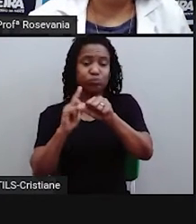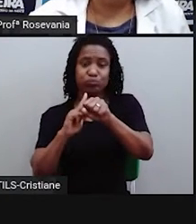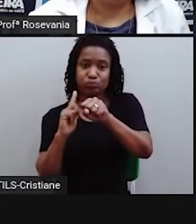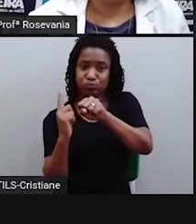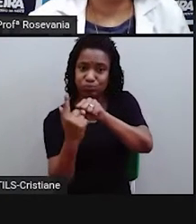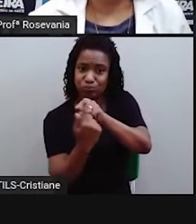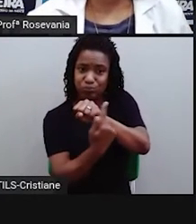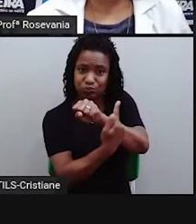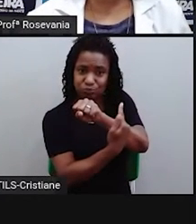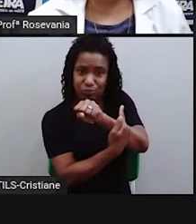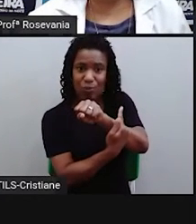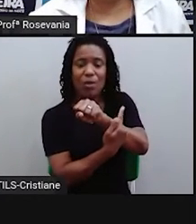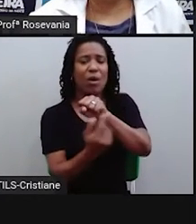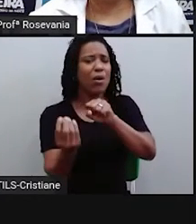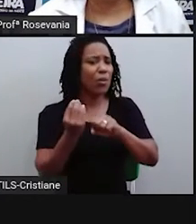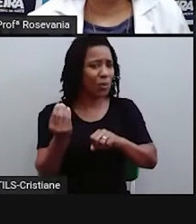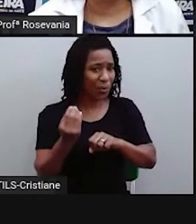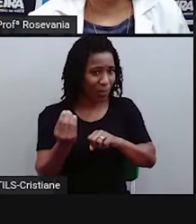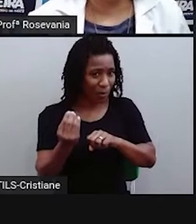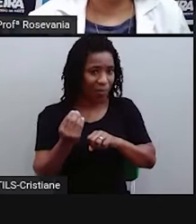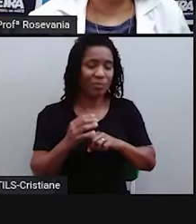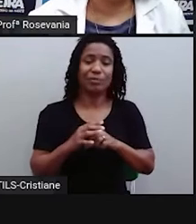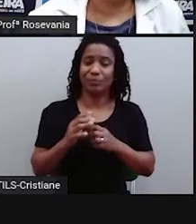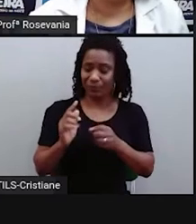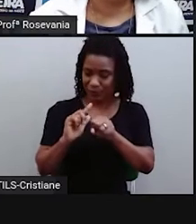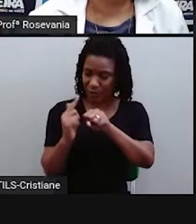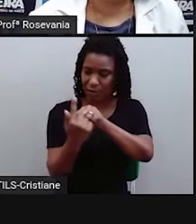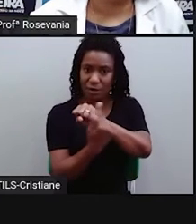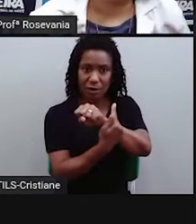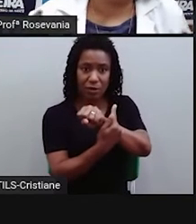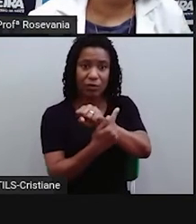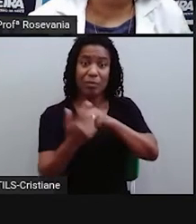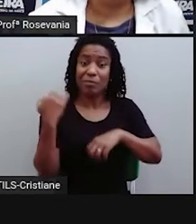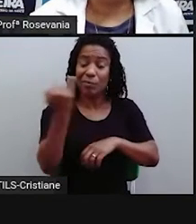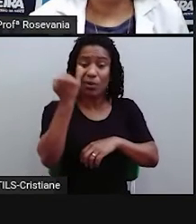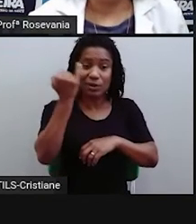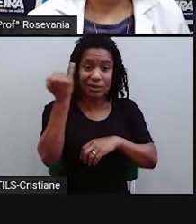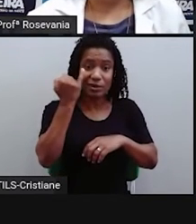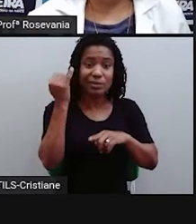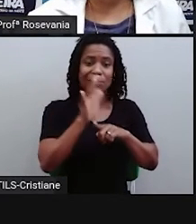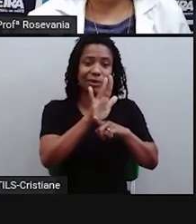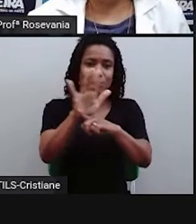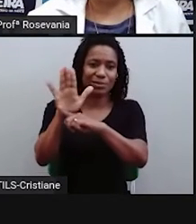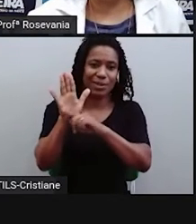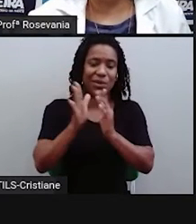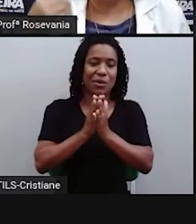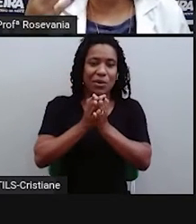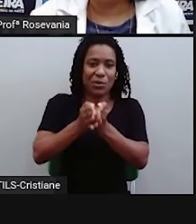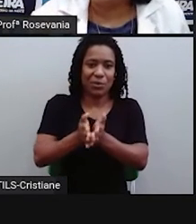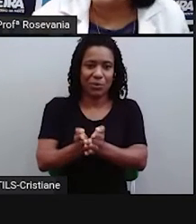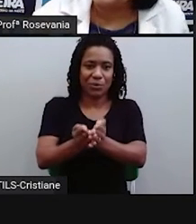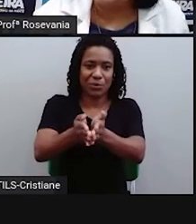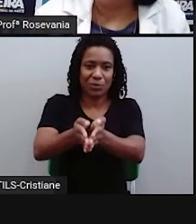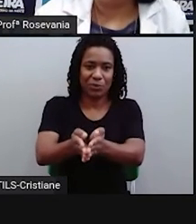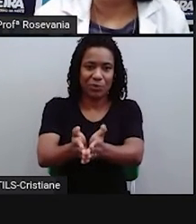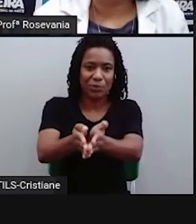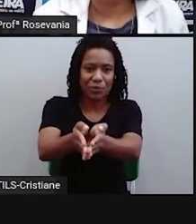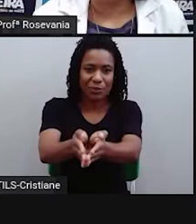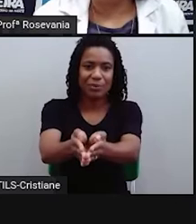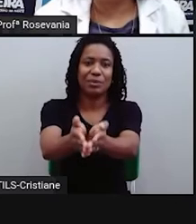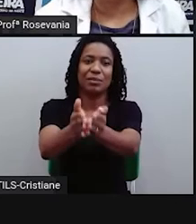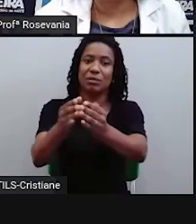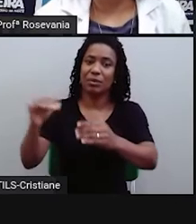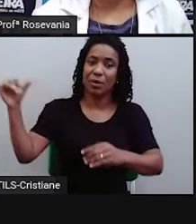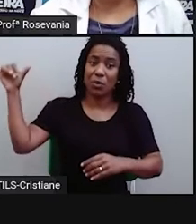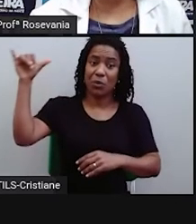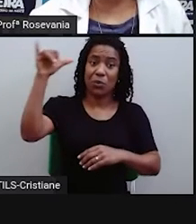principalmente, né? As navegações, o transporte aéreo, a delimitação dos